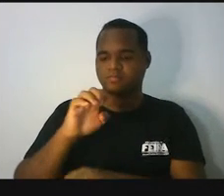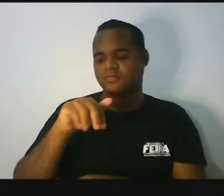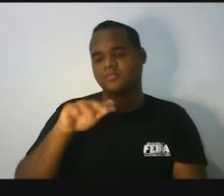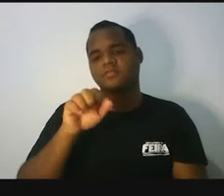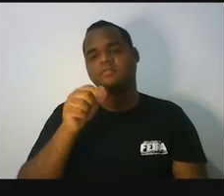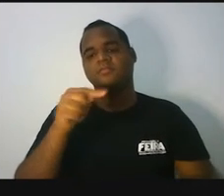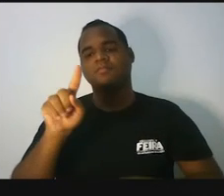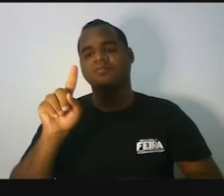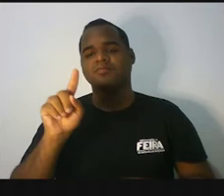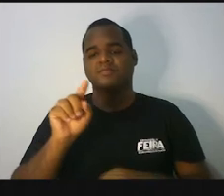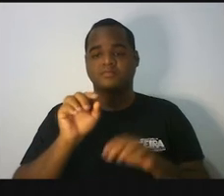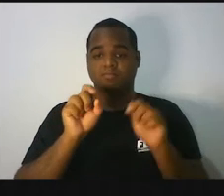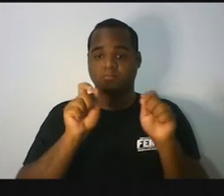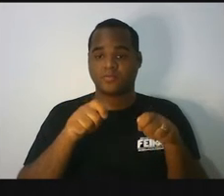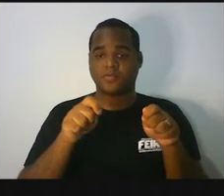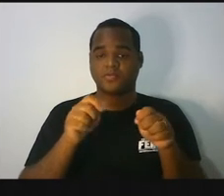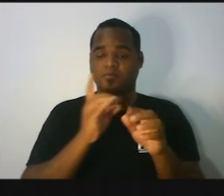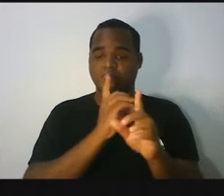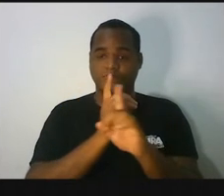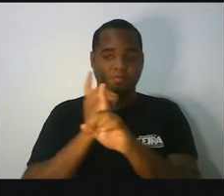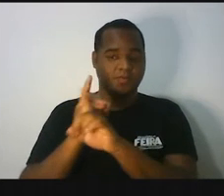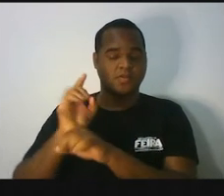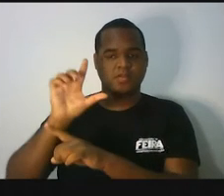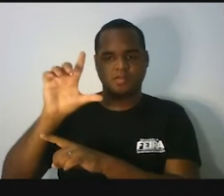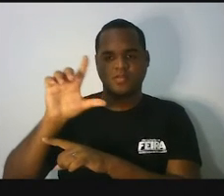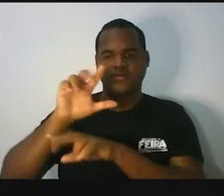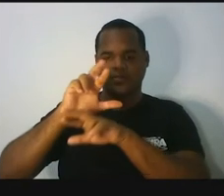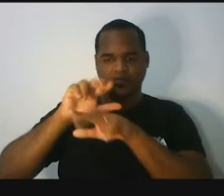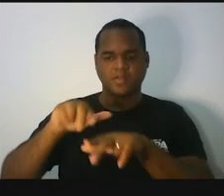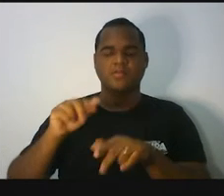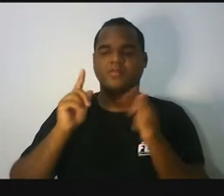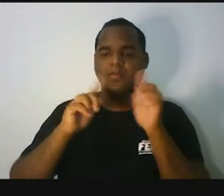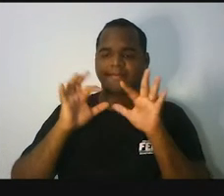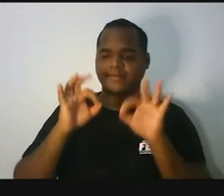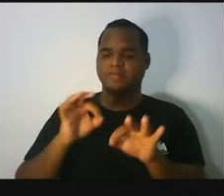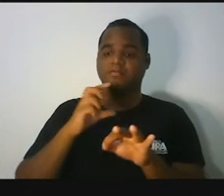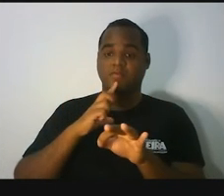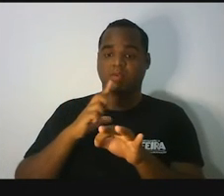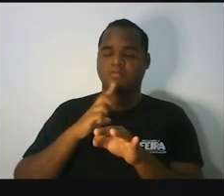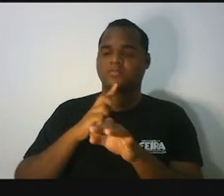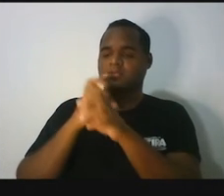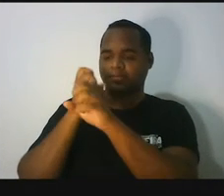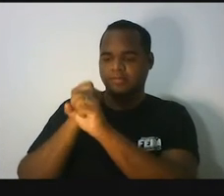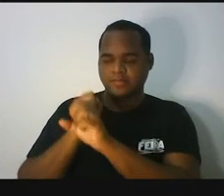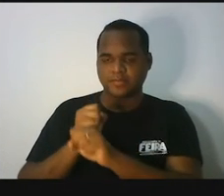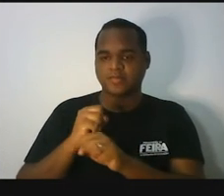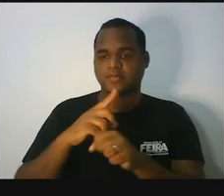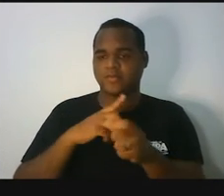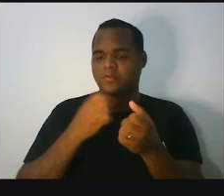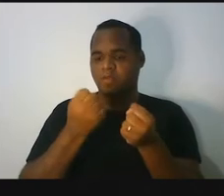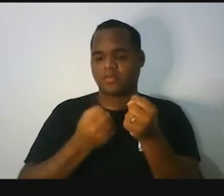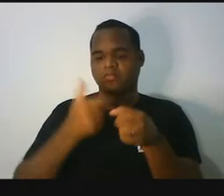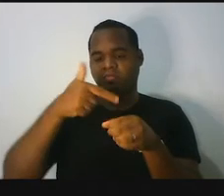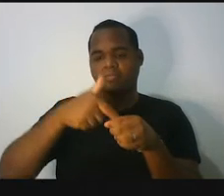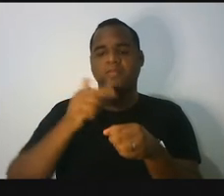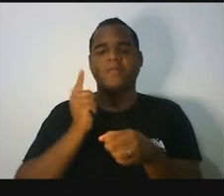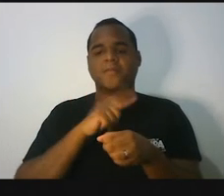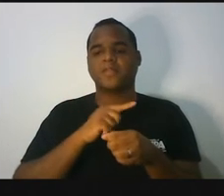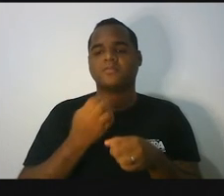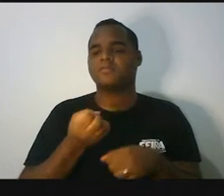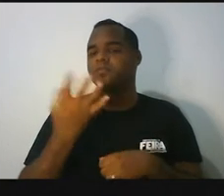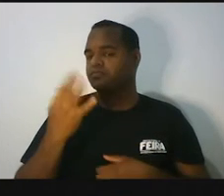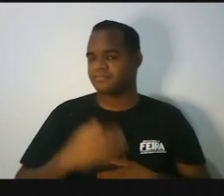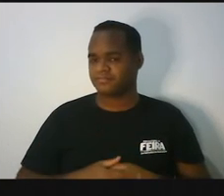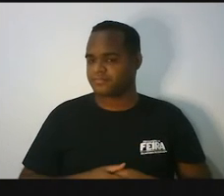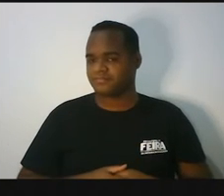encontrar quantos litros no total cabem no tanque desse carro? Então, é isso